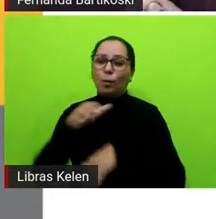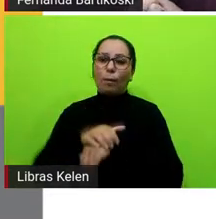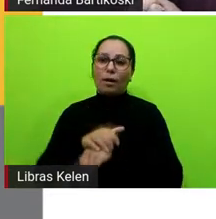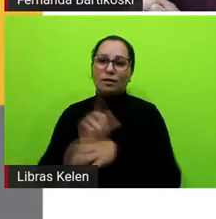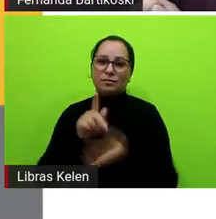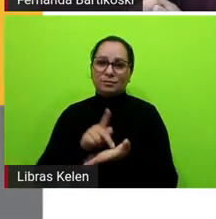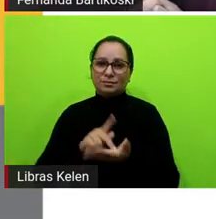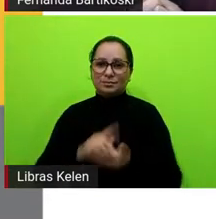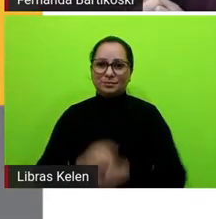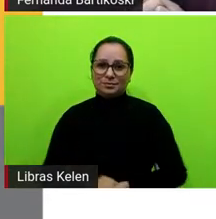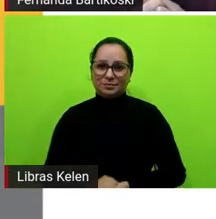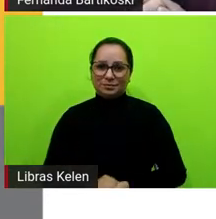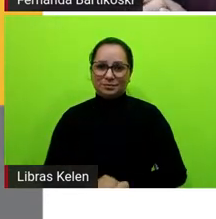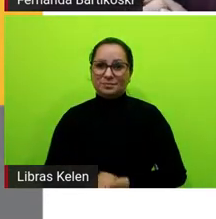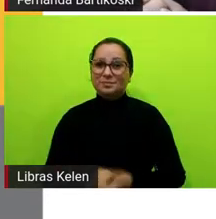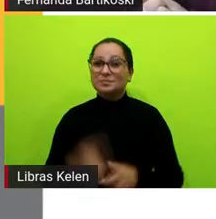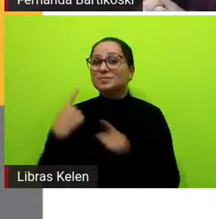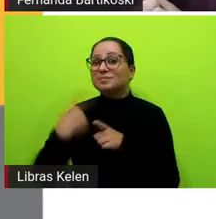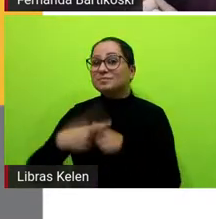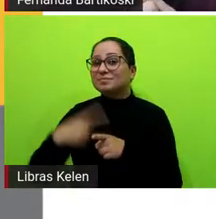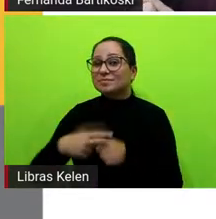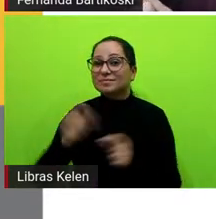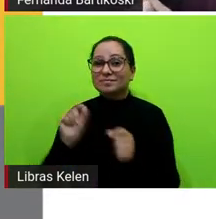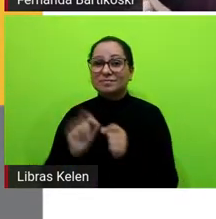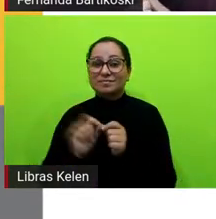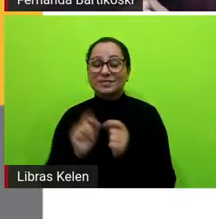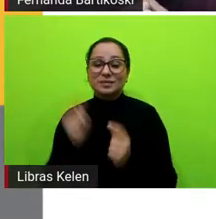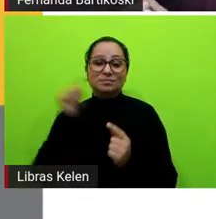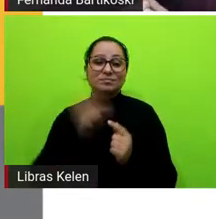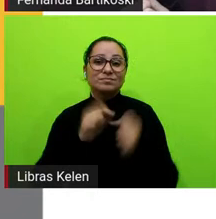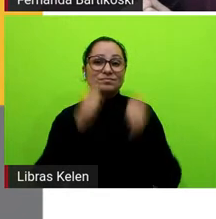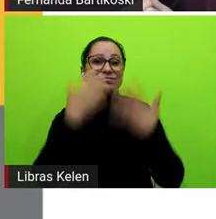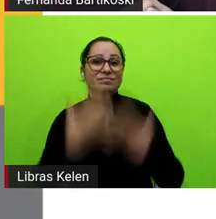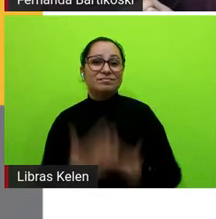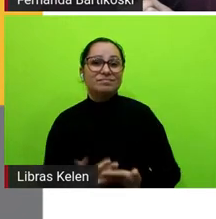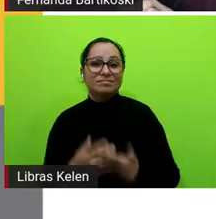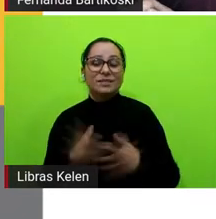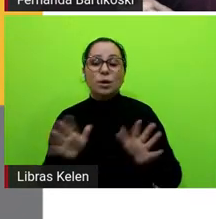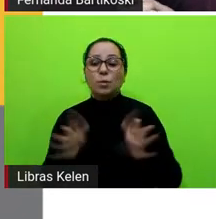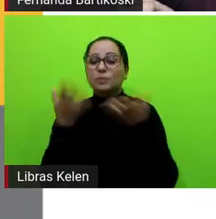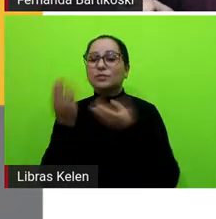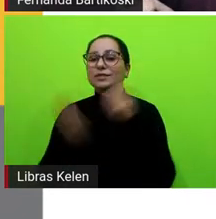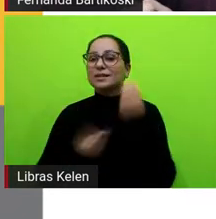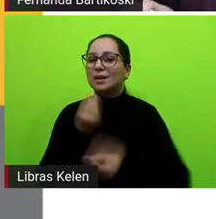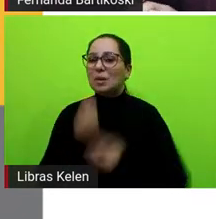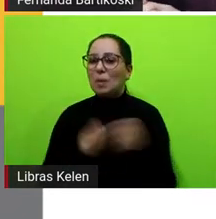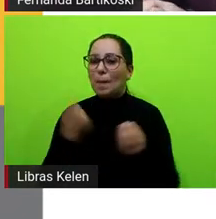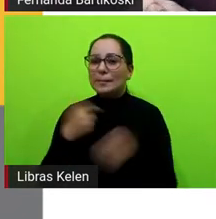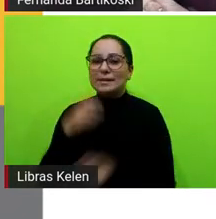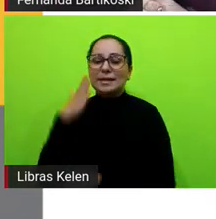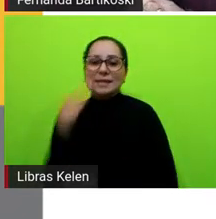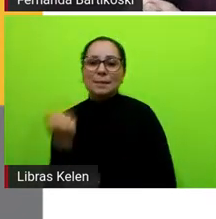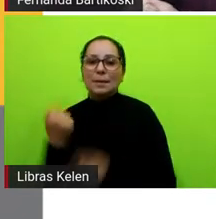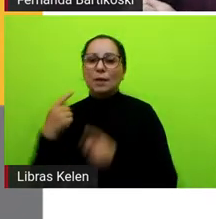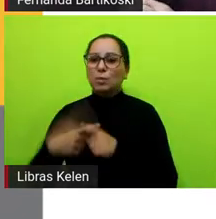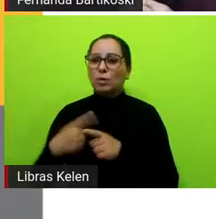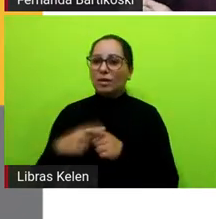e por que ele fez isso precisa de motivação precisa de saber o porquê